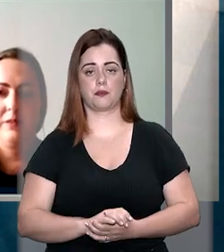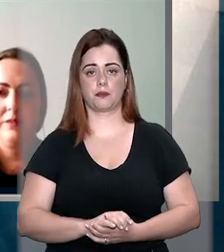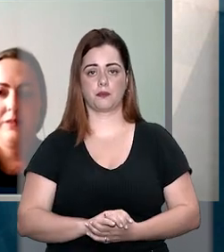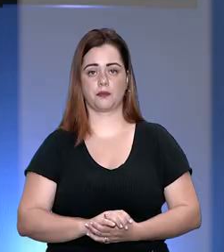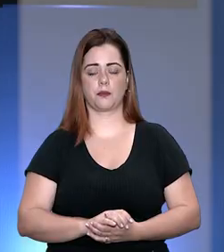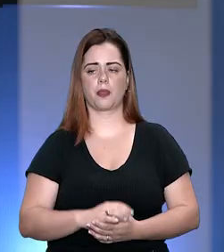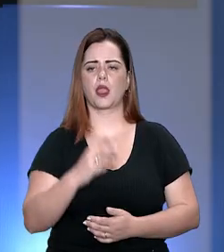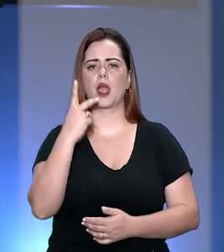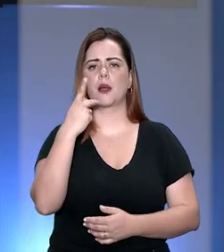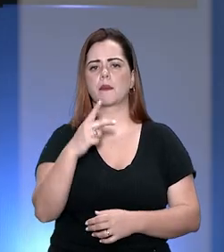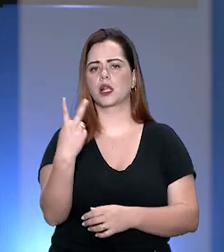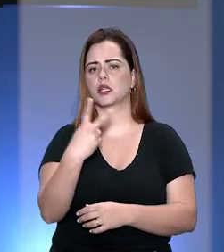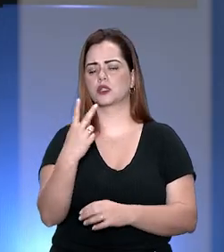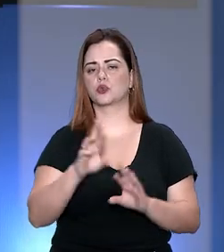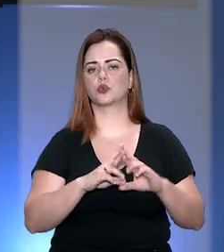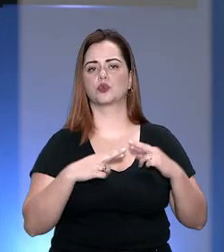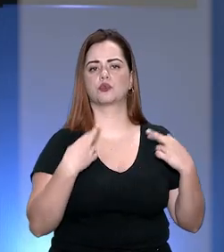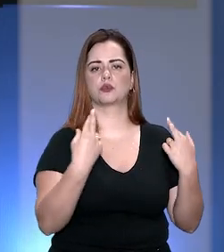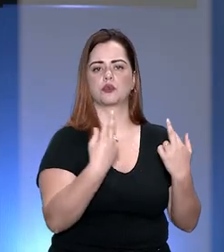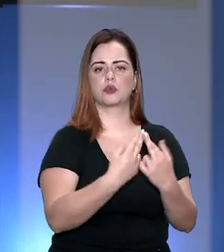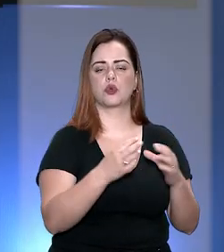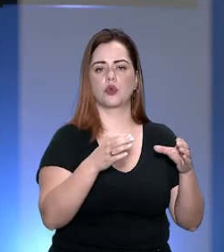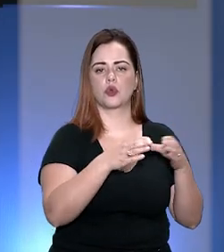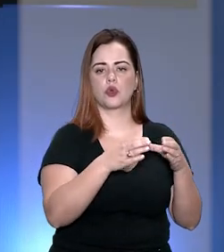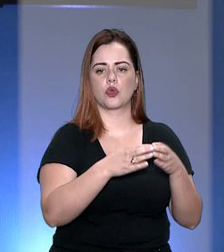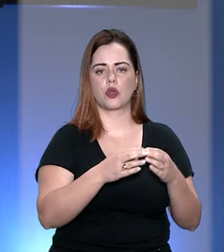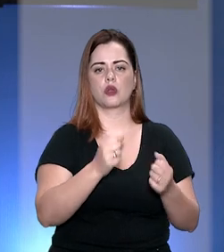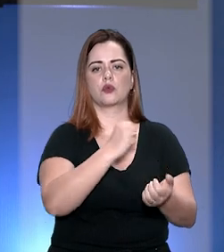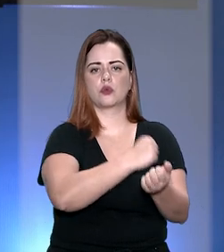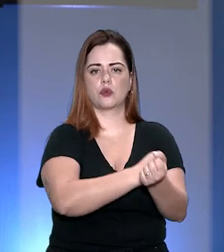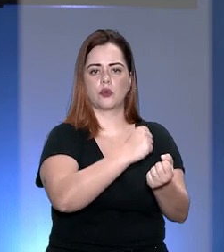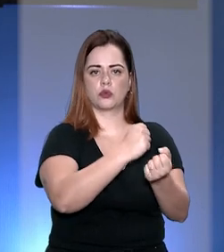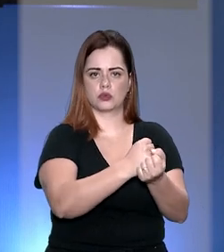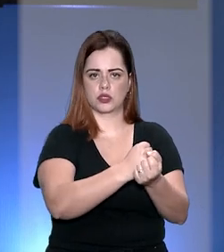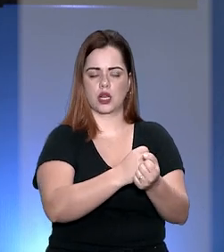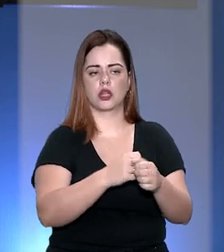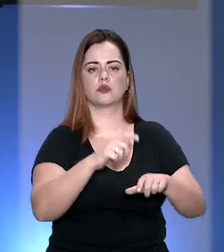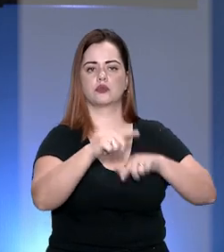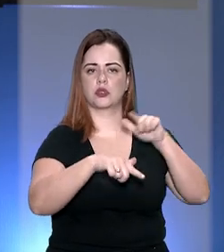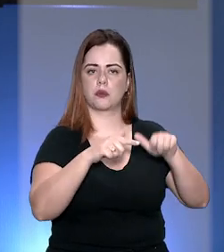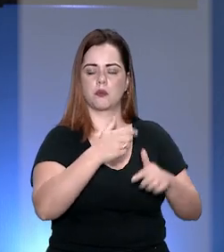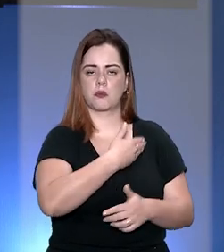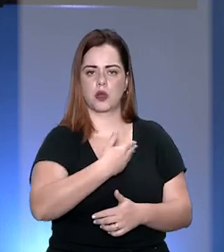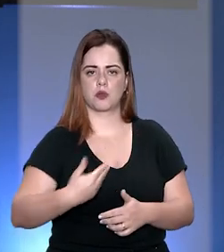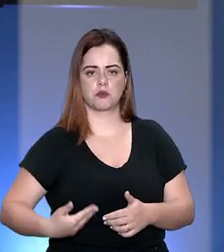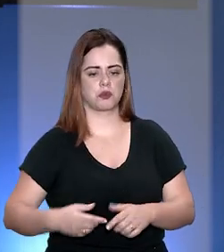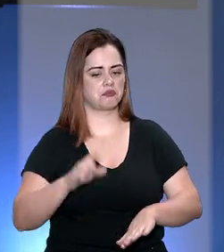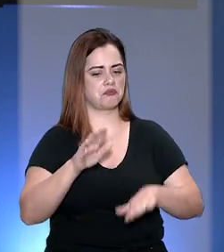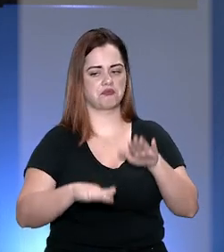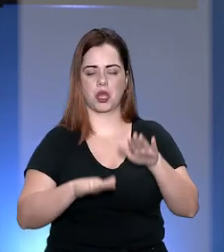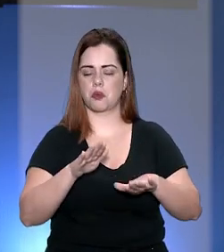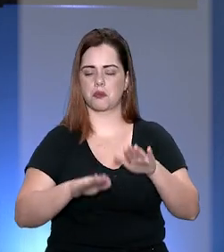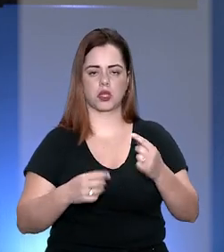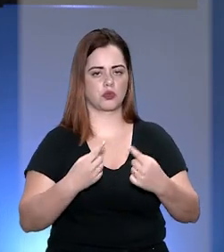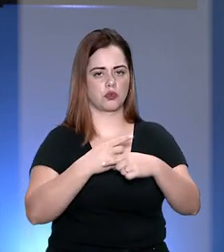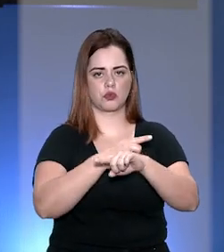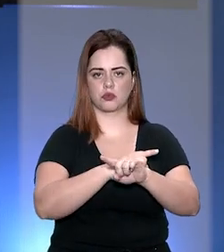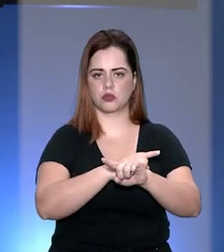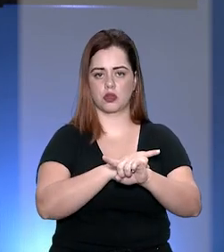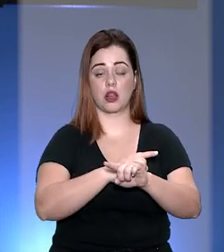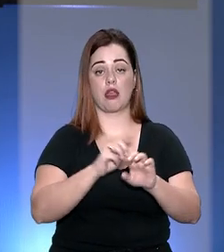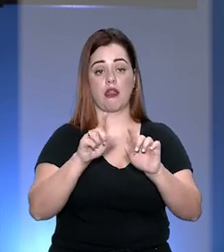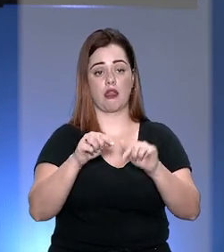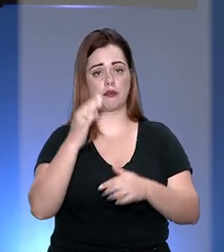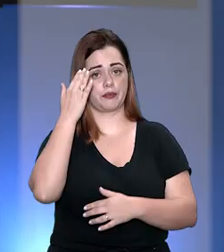Consumidor. Para a segunda turma, intervenção em contratos de concessão de serviço público não depende de contraditório